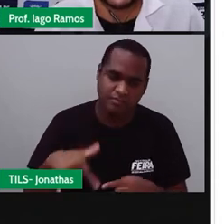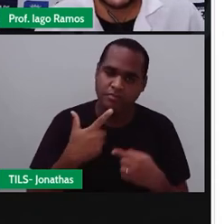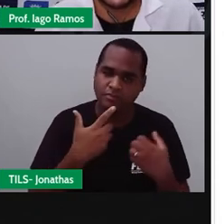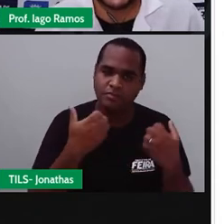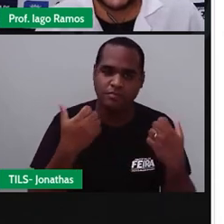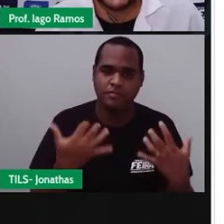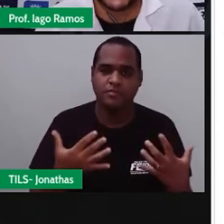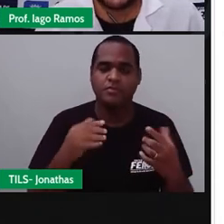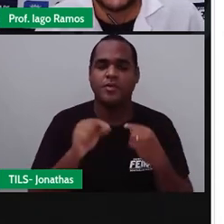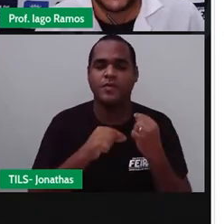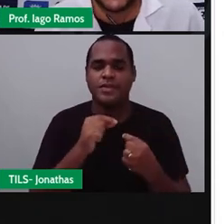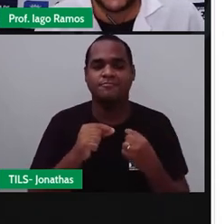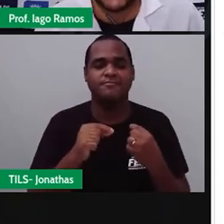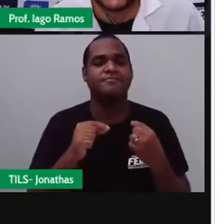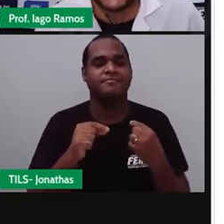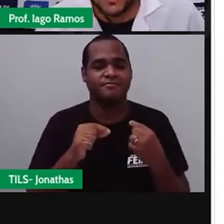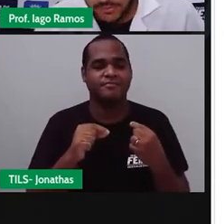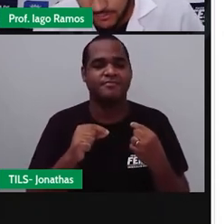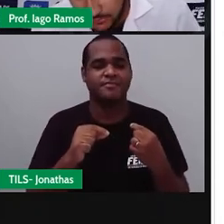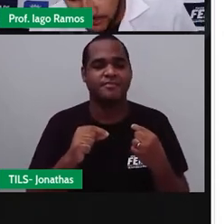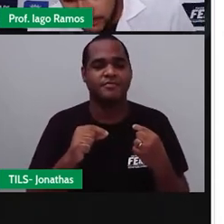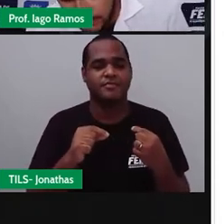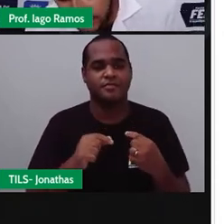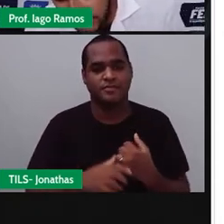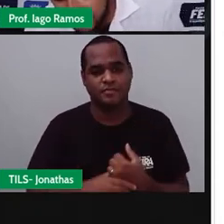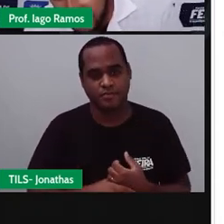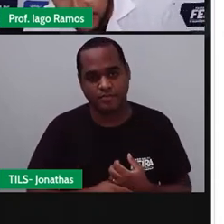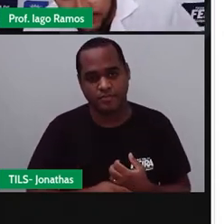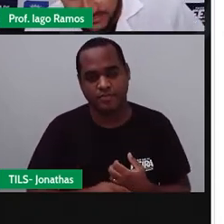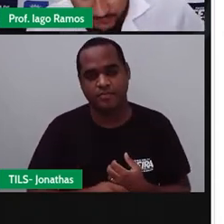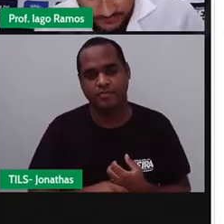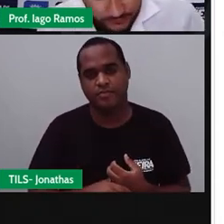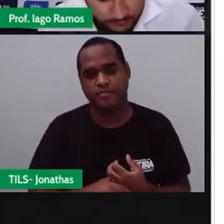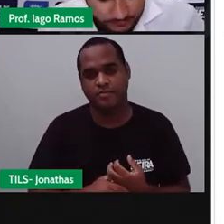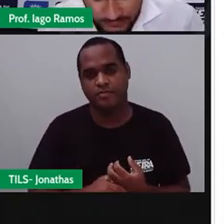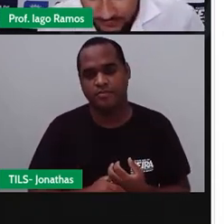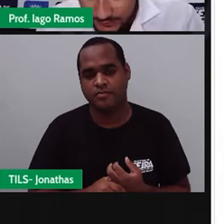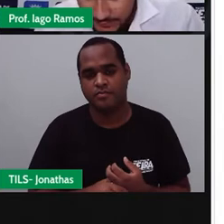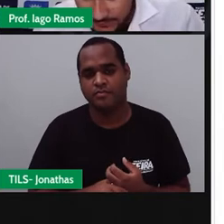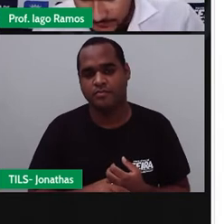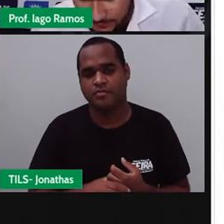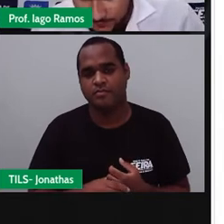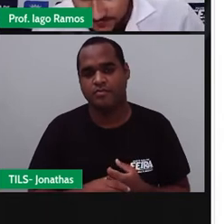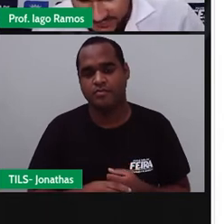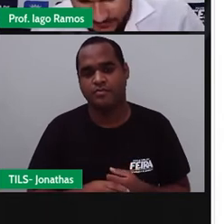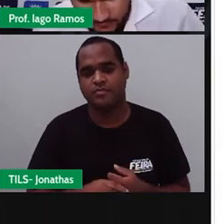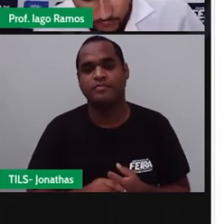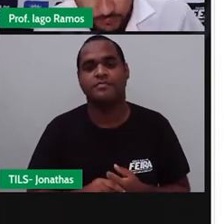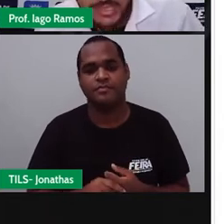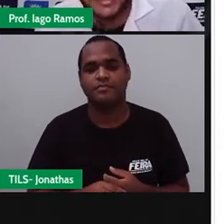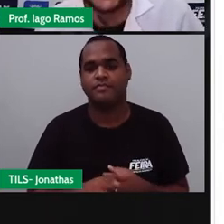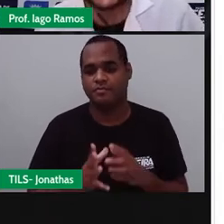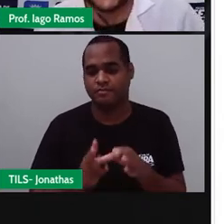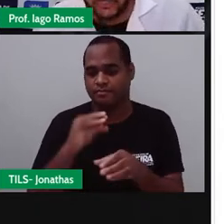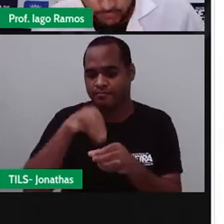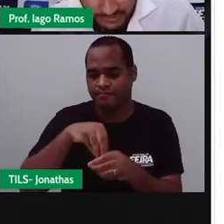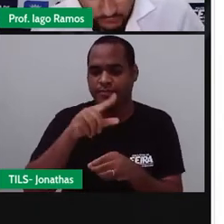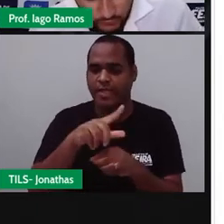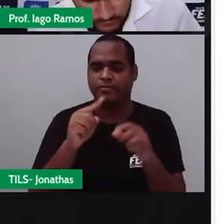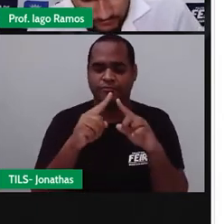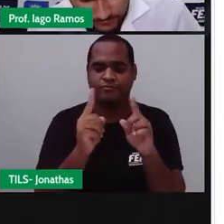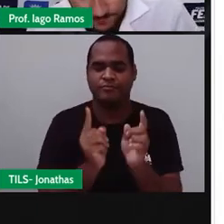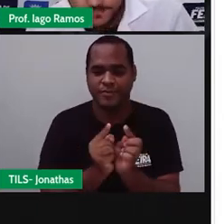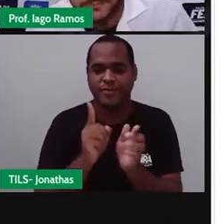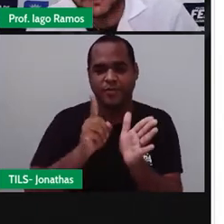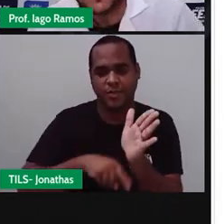gente vai repetir esse sinalzinho, olha só, repetindo o sinalzinho e aqui, dentro do parêntese, 1